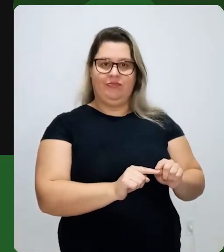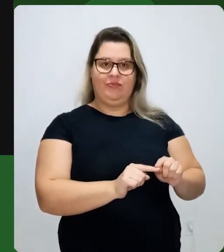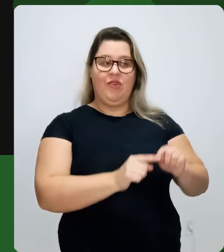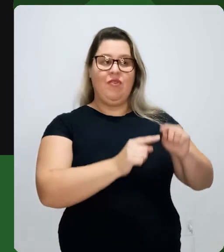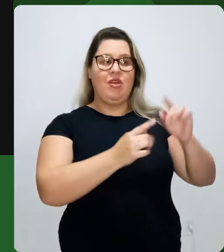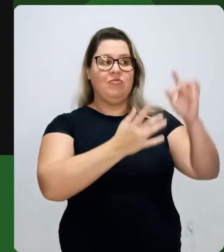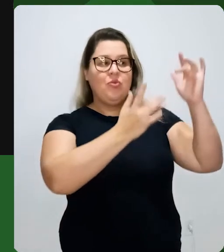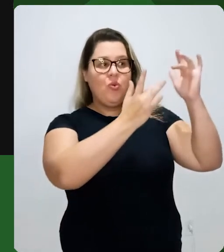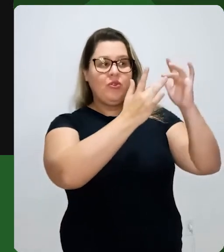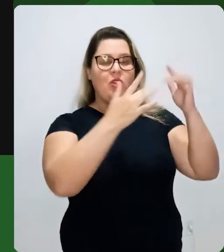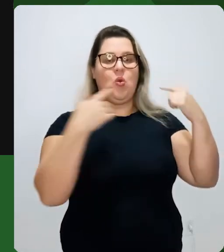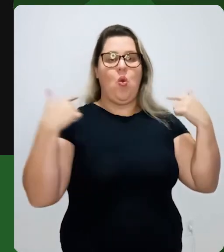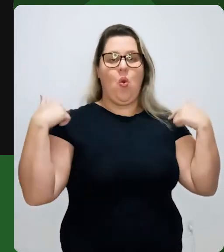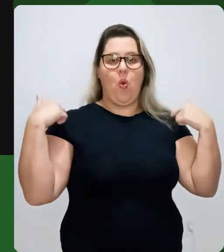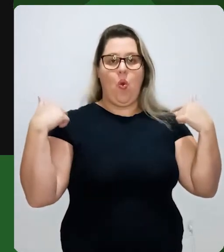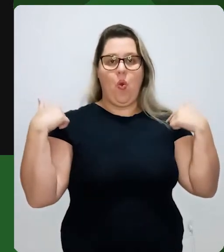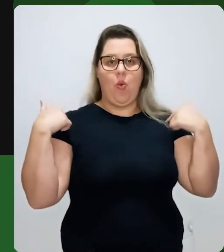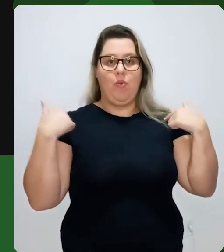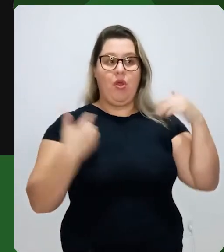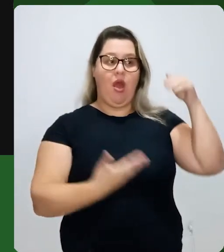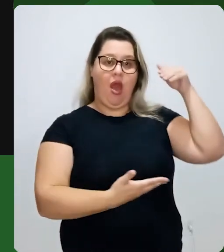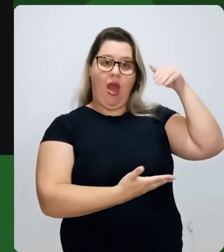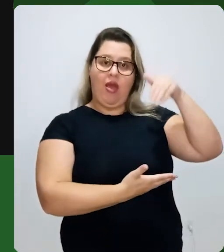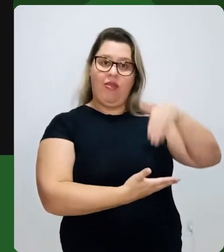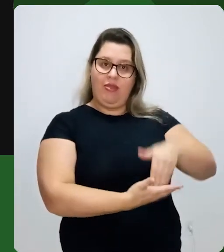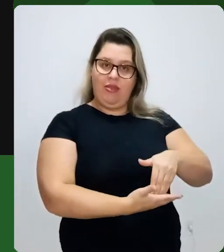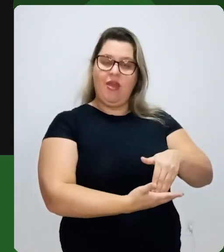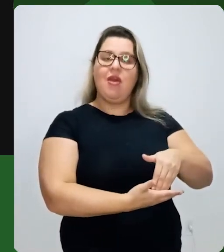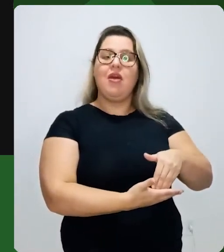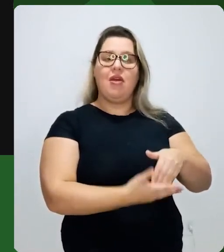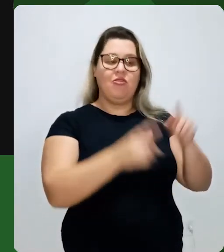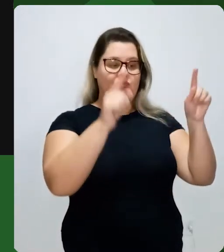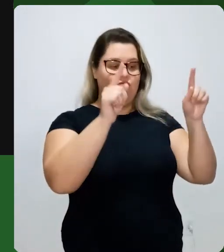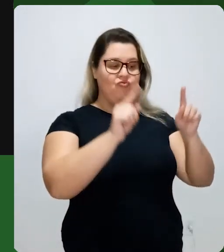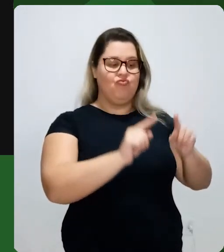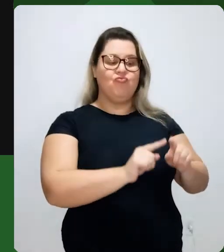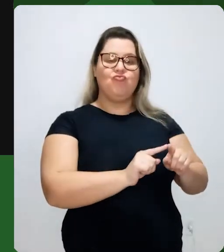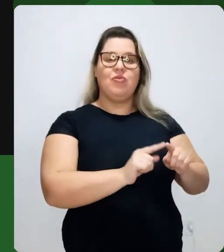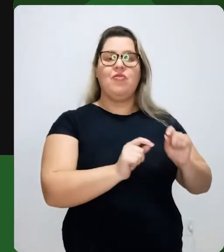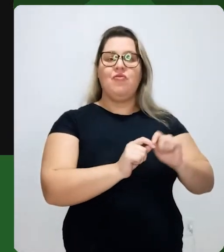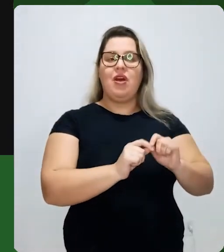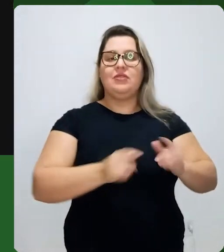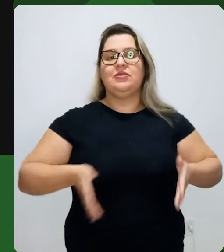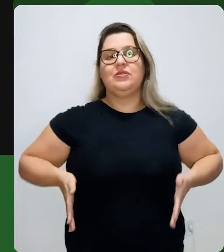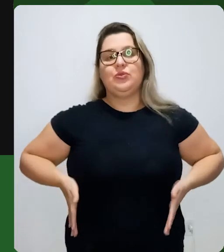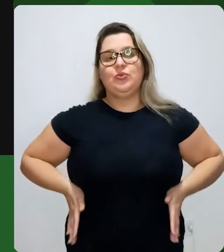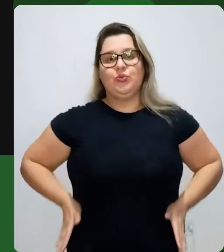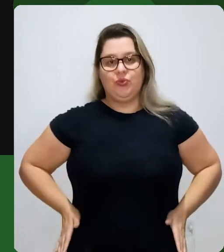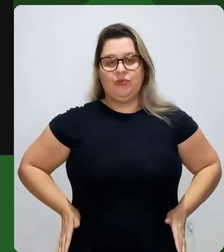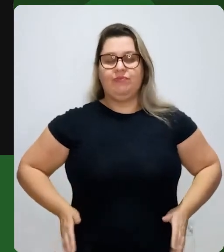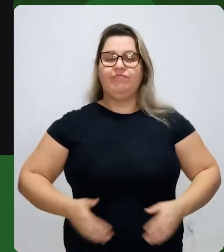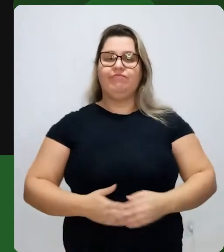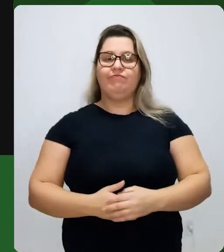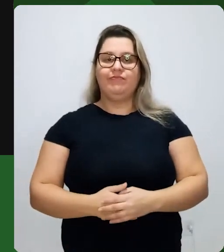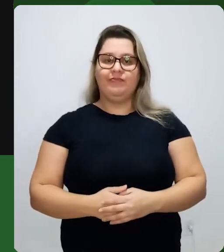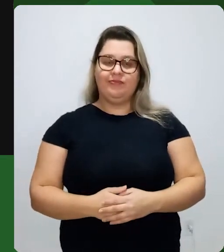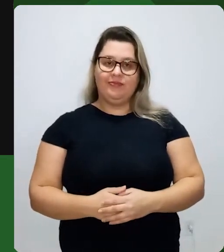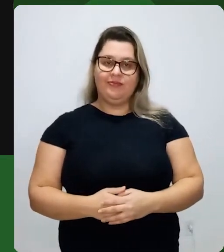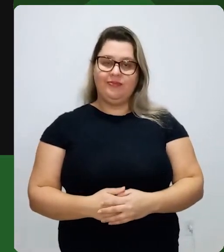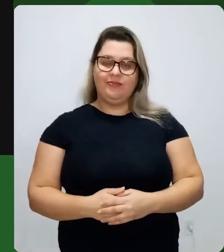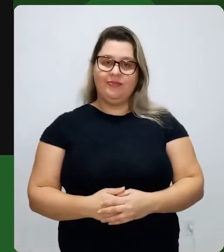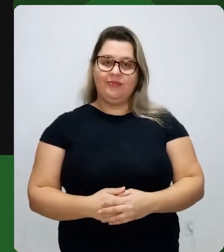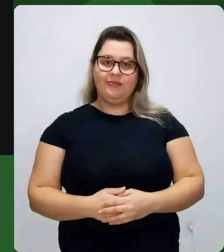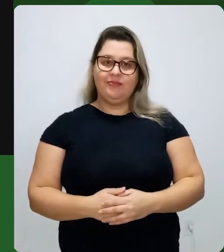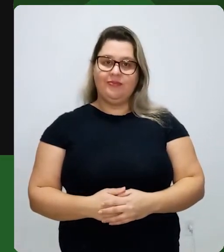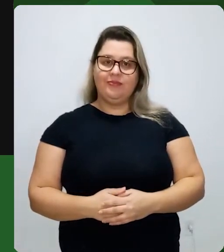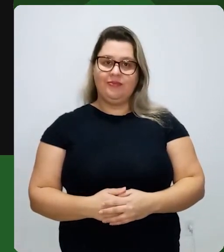ombro até o final do terceiro espaço, onde vai ser a parte mais fina da cintura. Isso quando